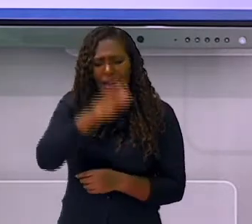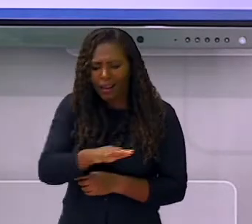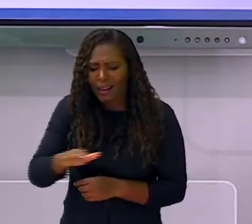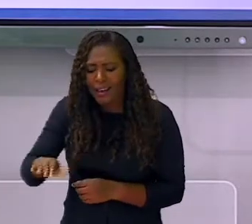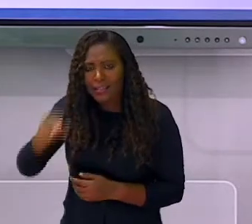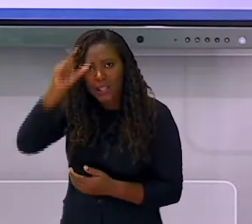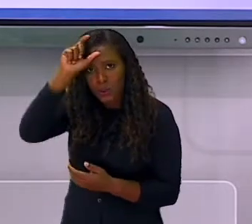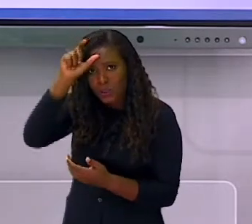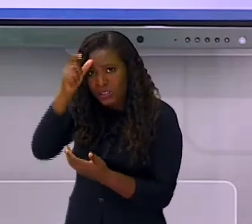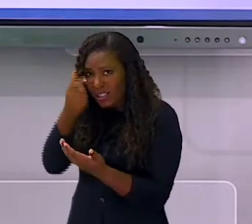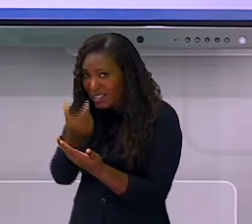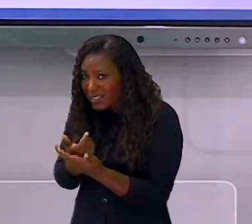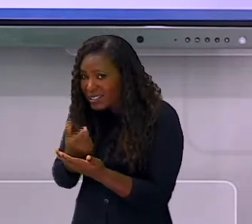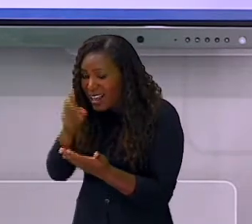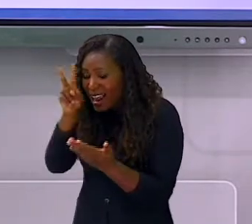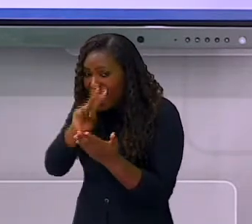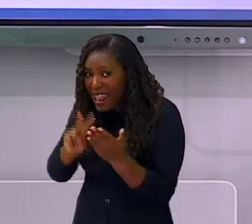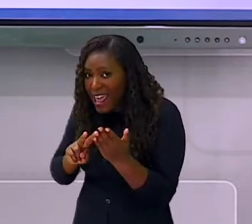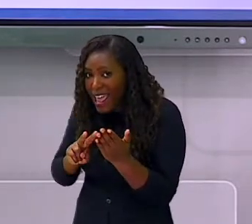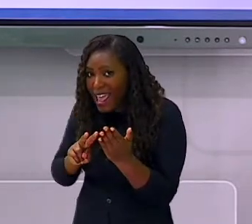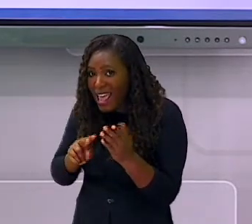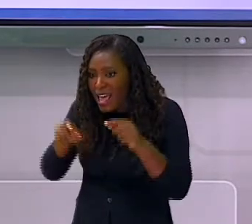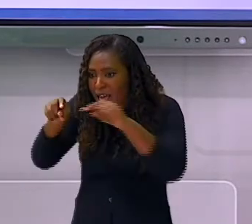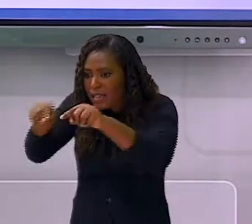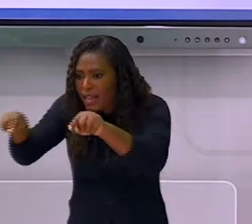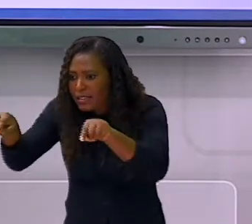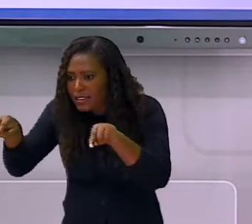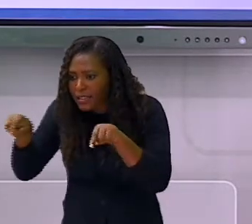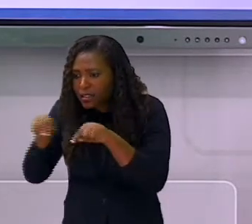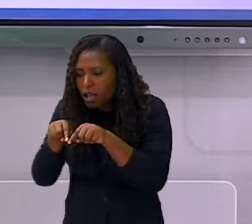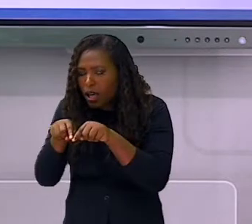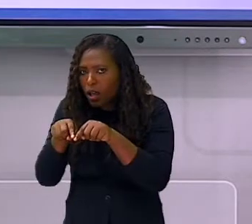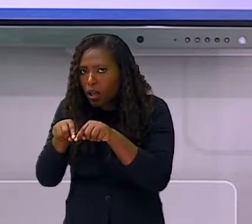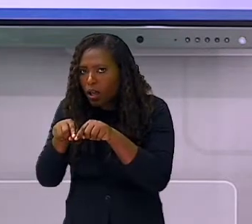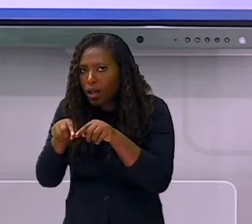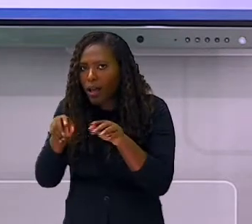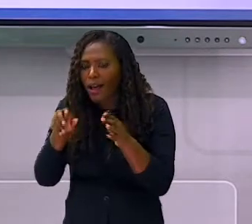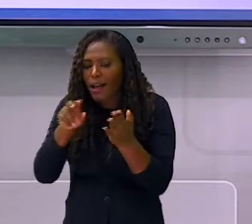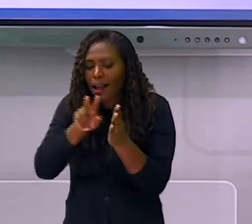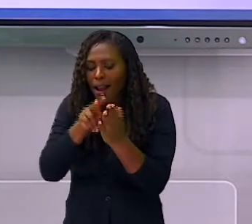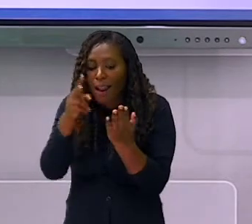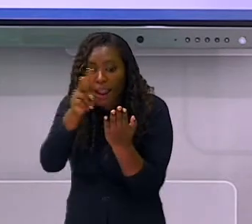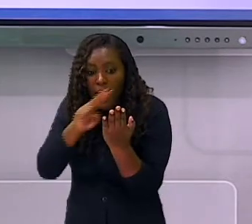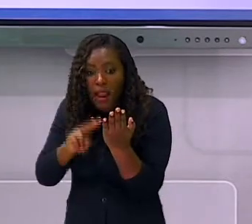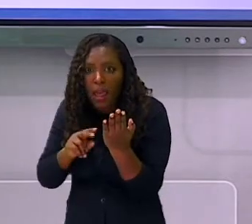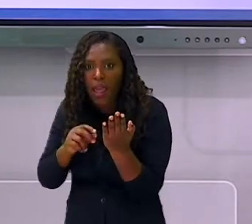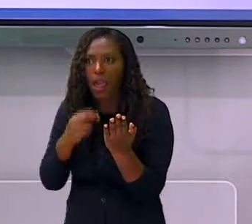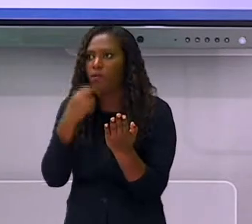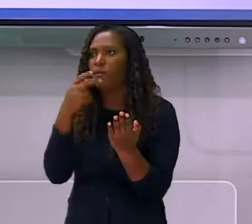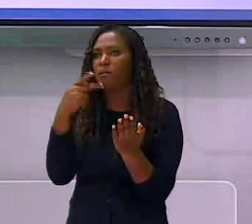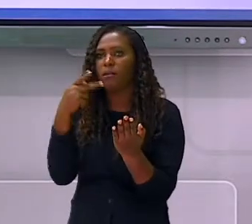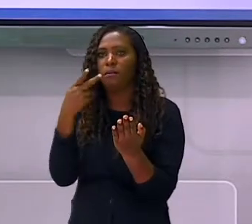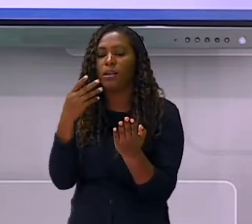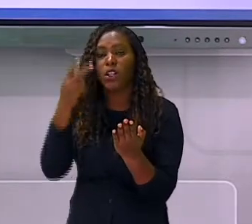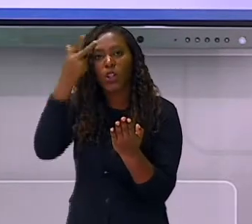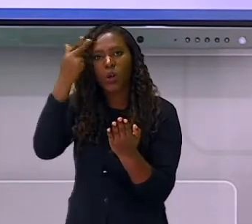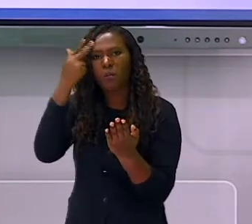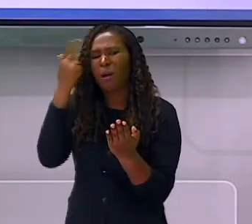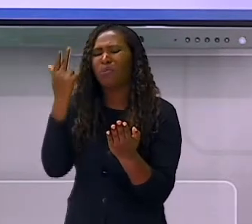alta na sala de aula é um grande desafio e se torna constrangedor para essa criança.